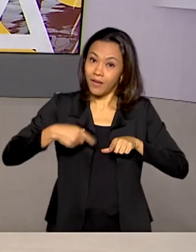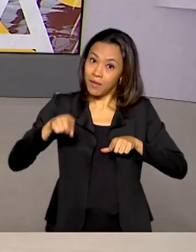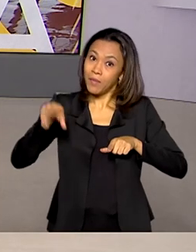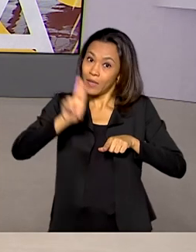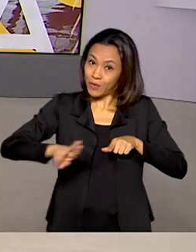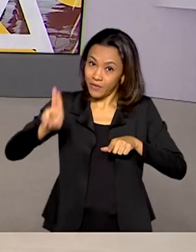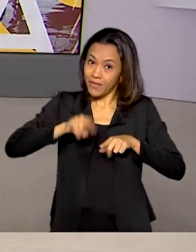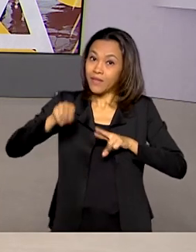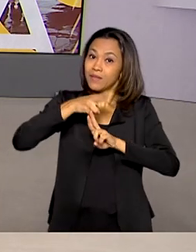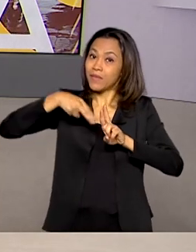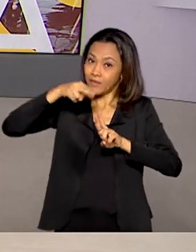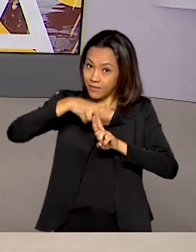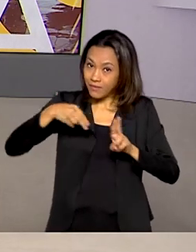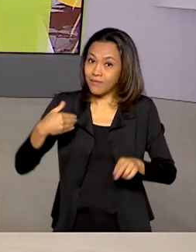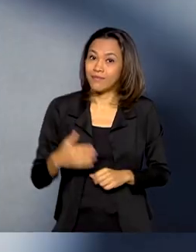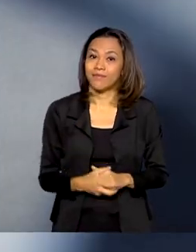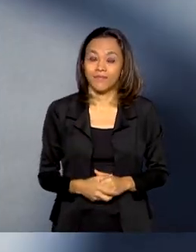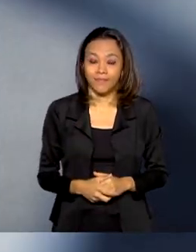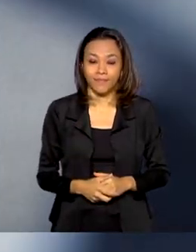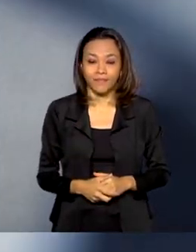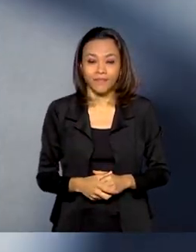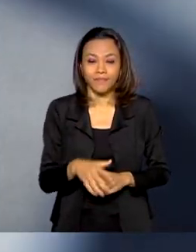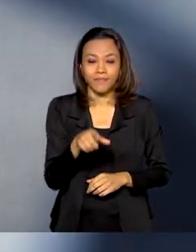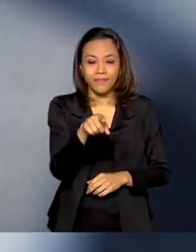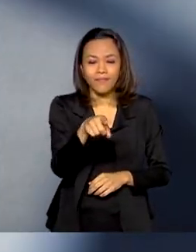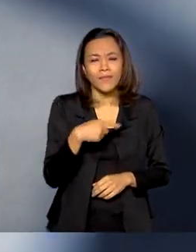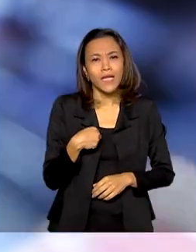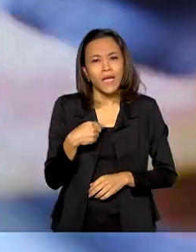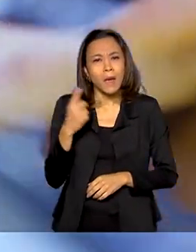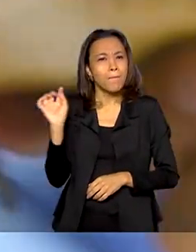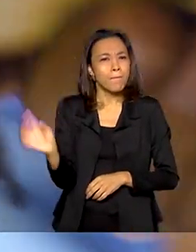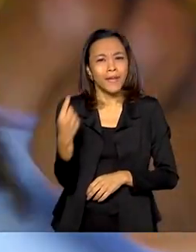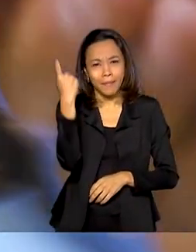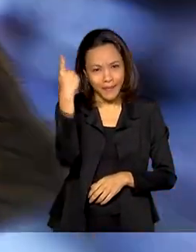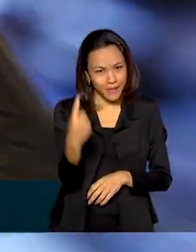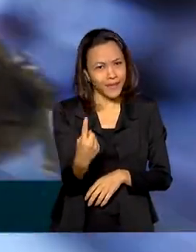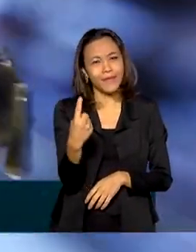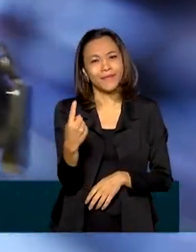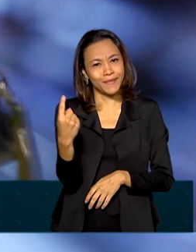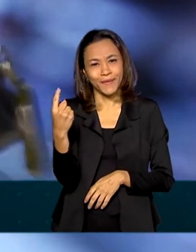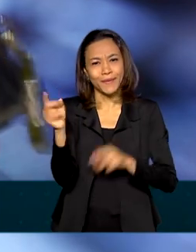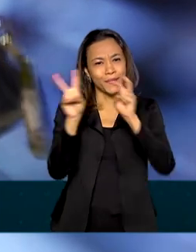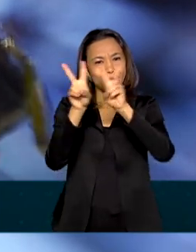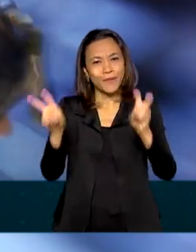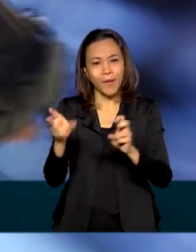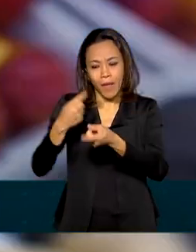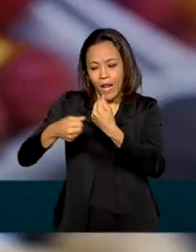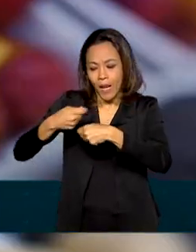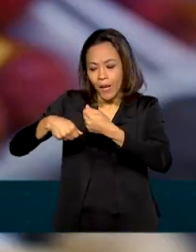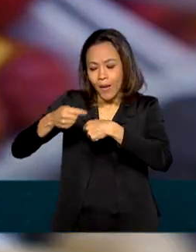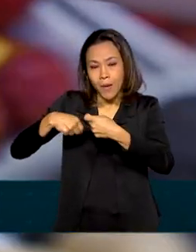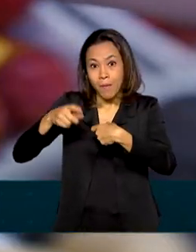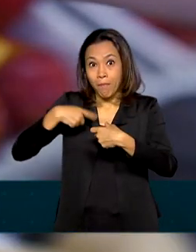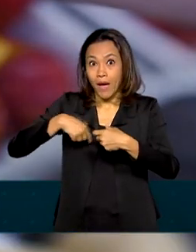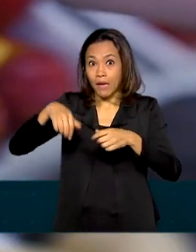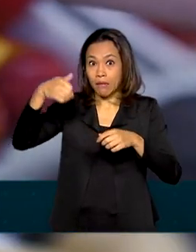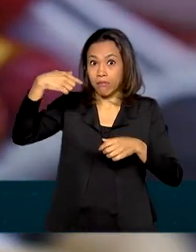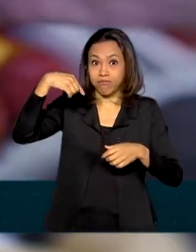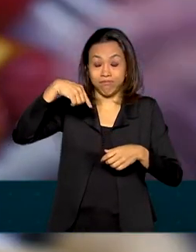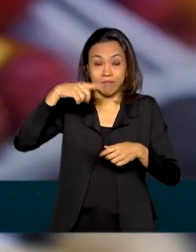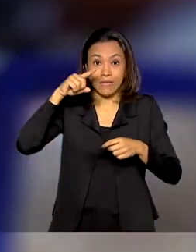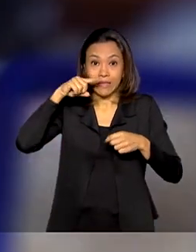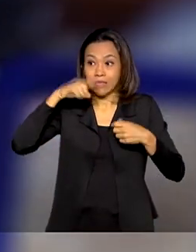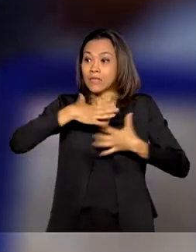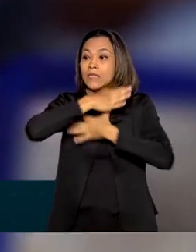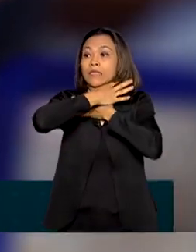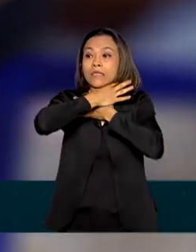Universidade de Brasília. Lição número um de economia para não entrar no vermelho, não gastar